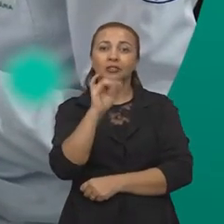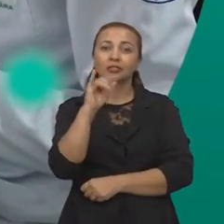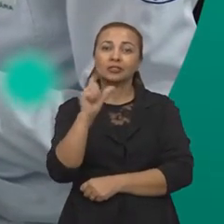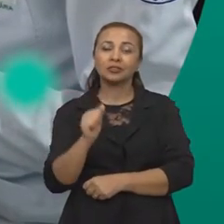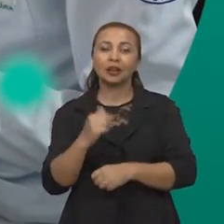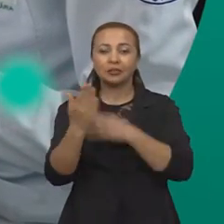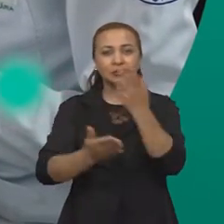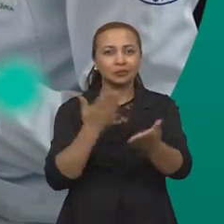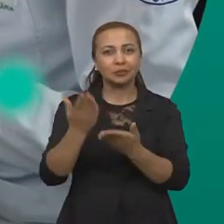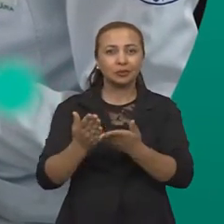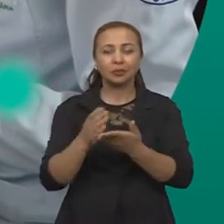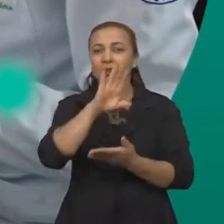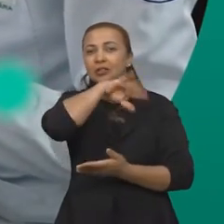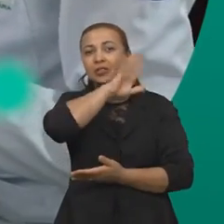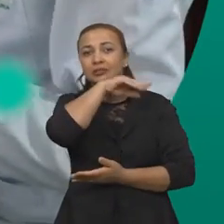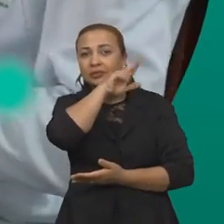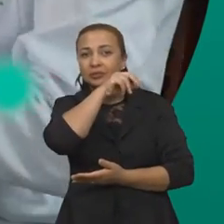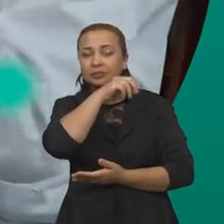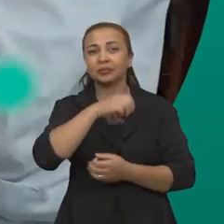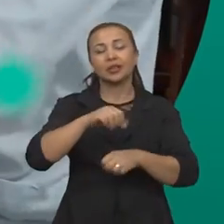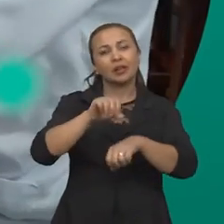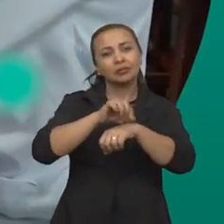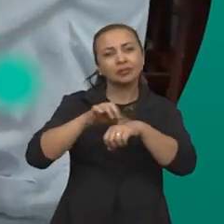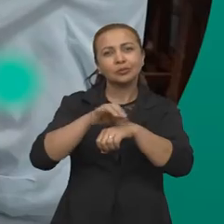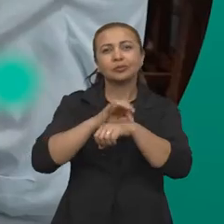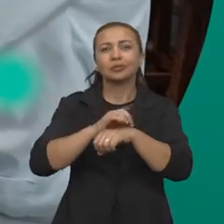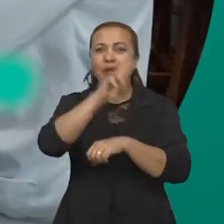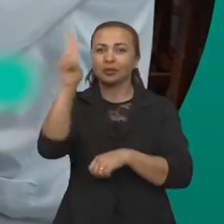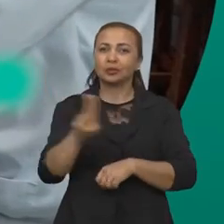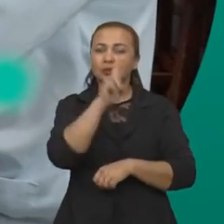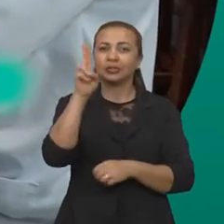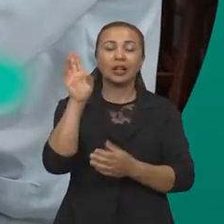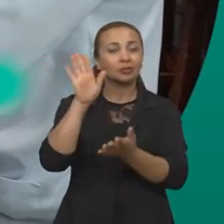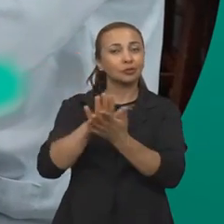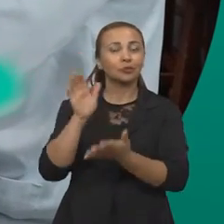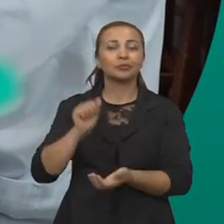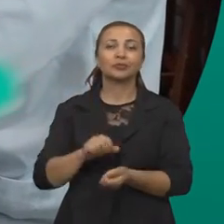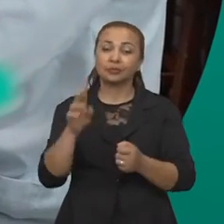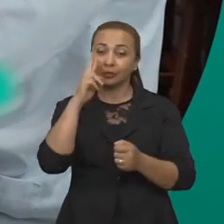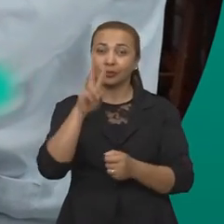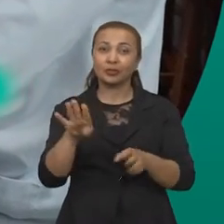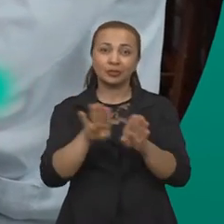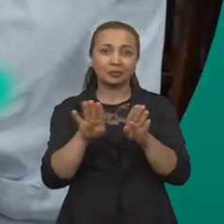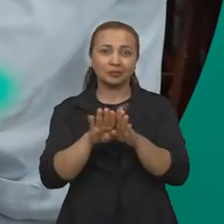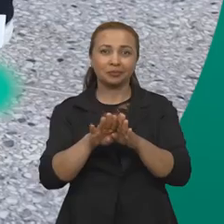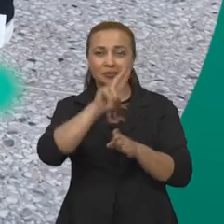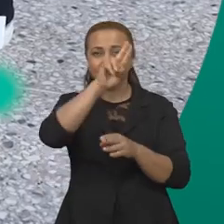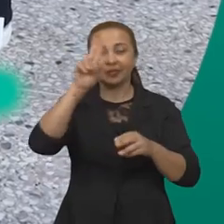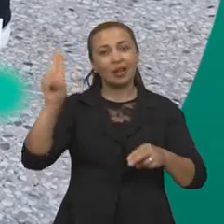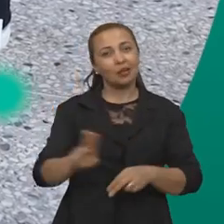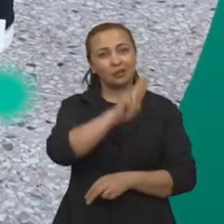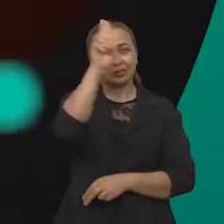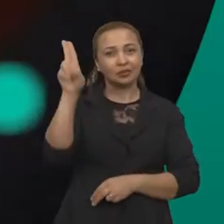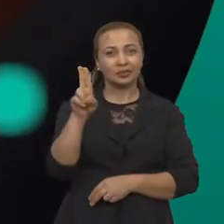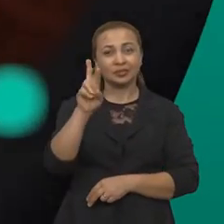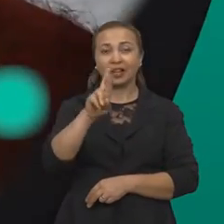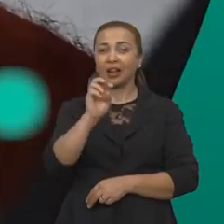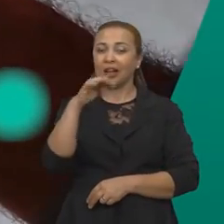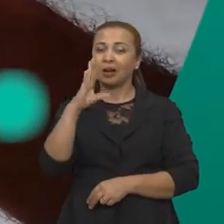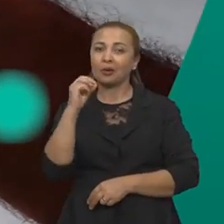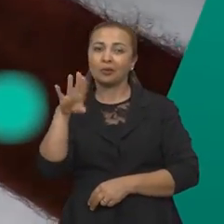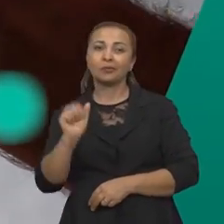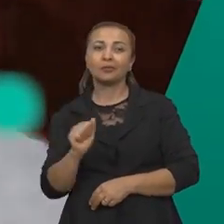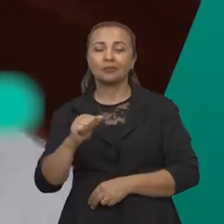tilápia é utilizada no tratamento de animais com ferimentos na Universidade Federal de Sergipe. E veja também, a